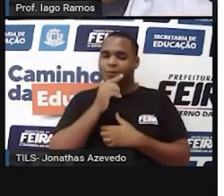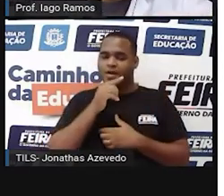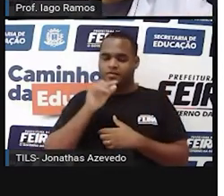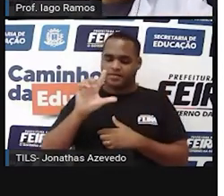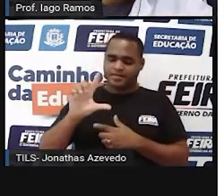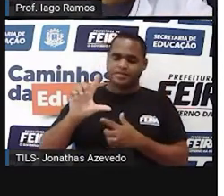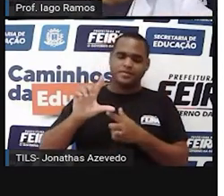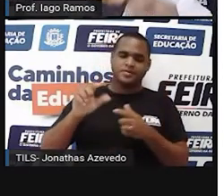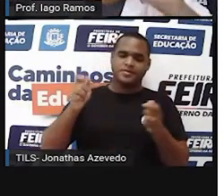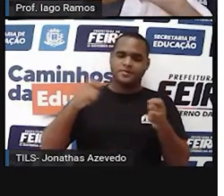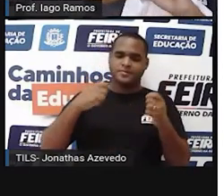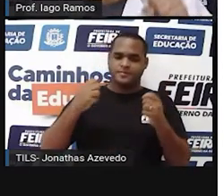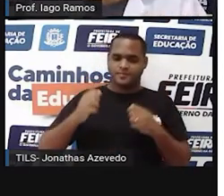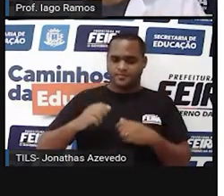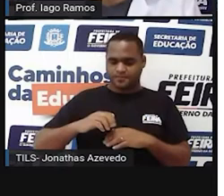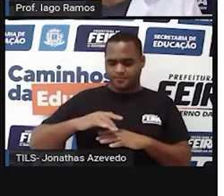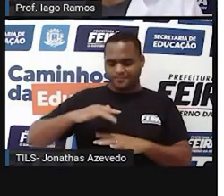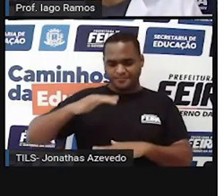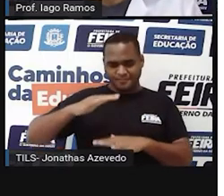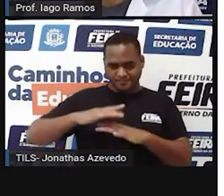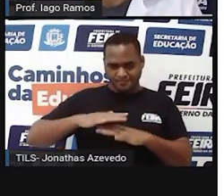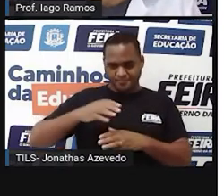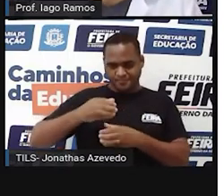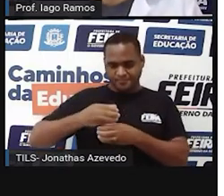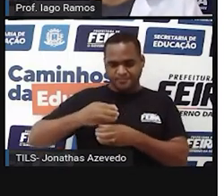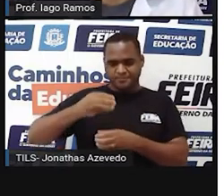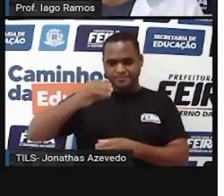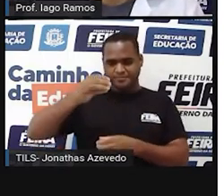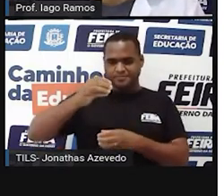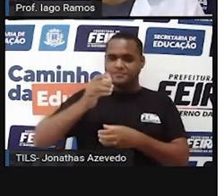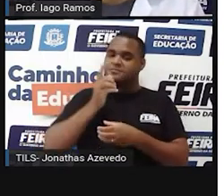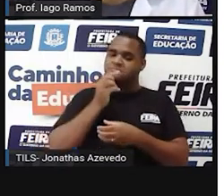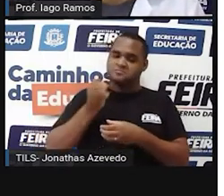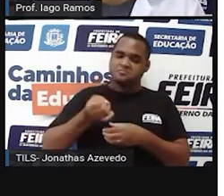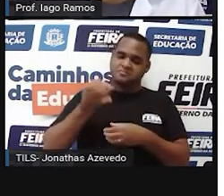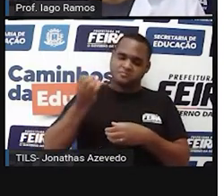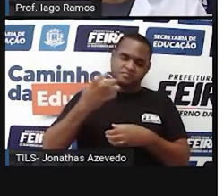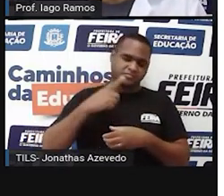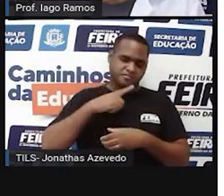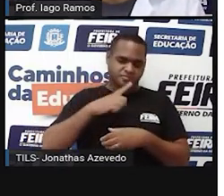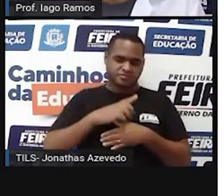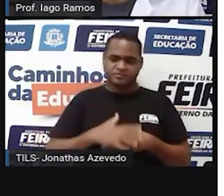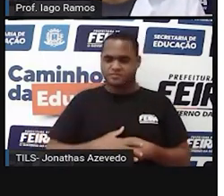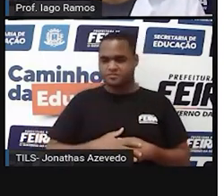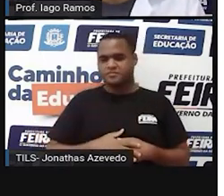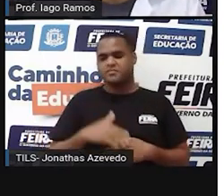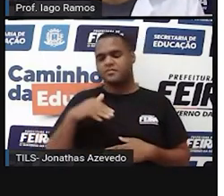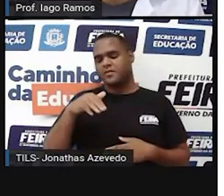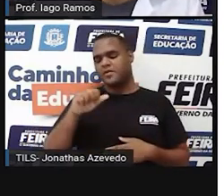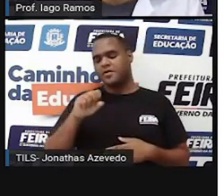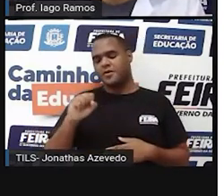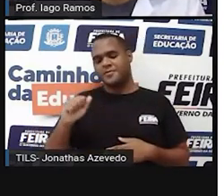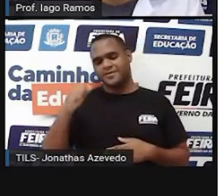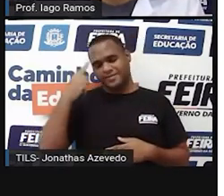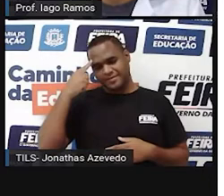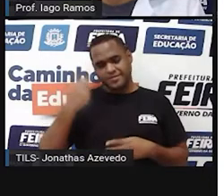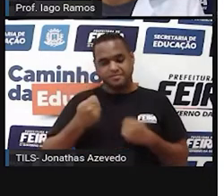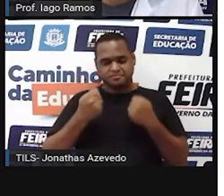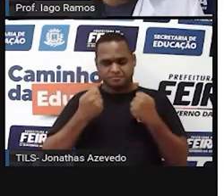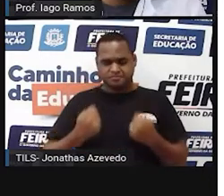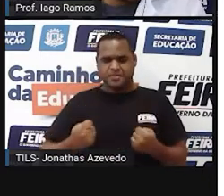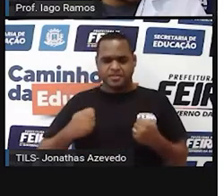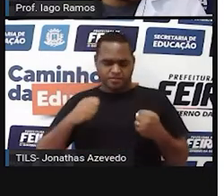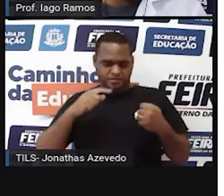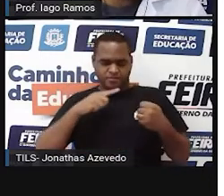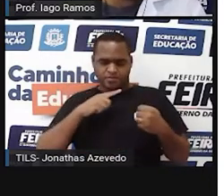cabem em uma determinada garrafa, né? A massa, que é como eu falei, que a gente chama de